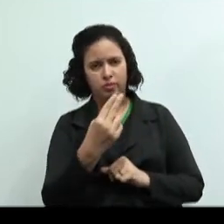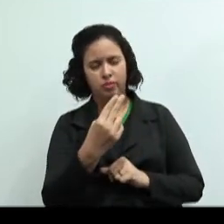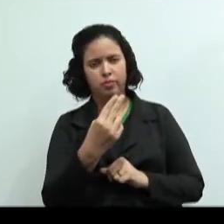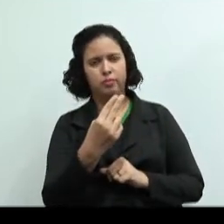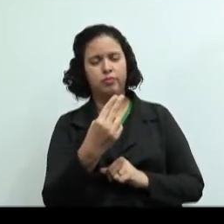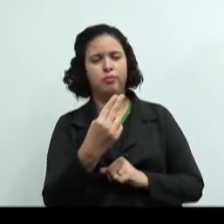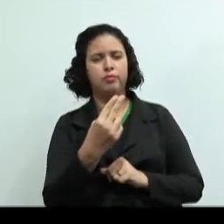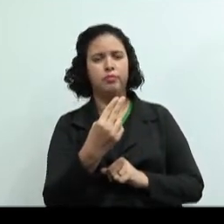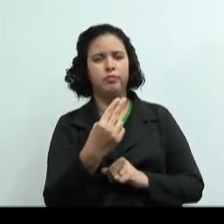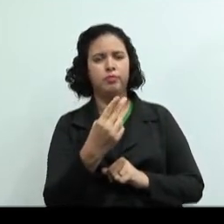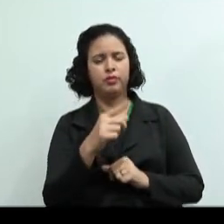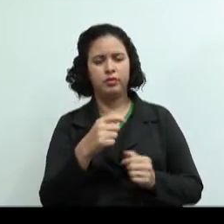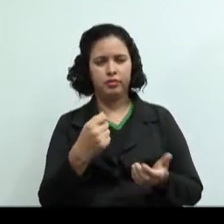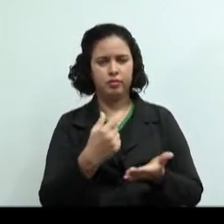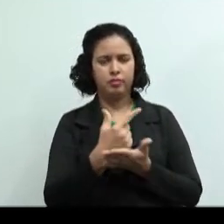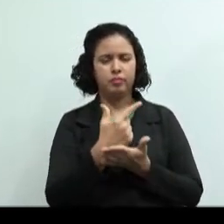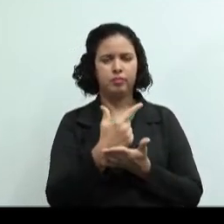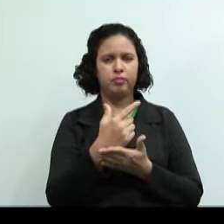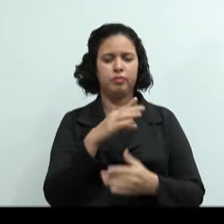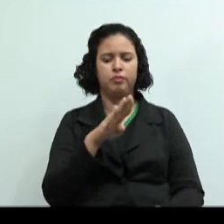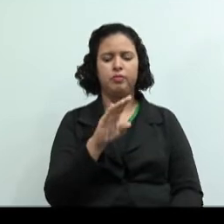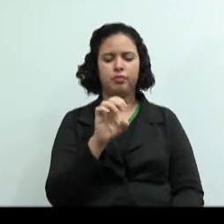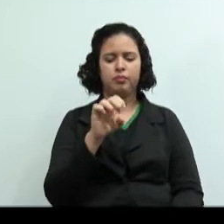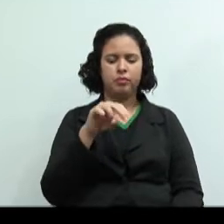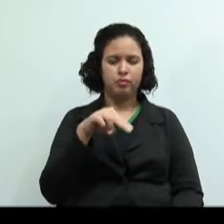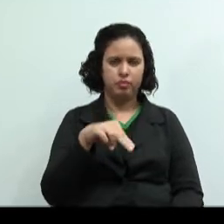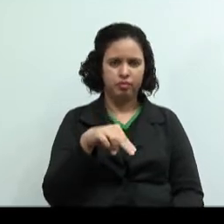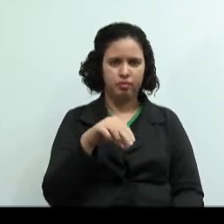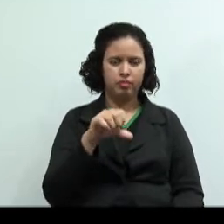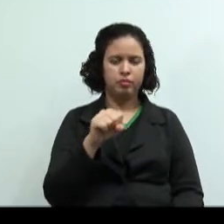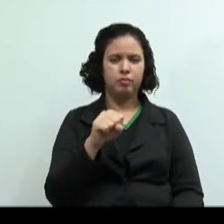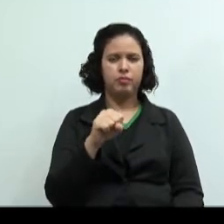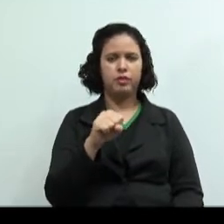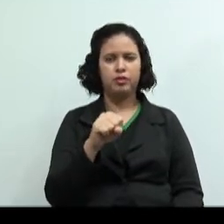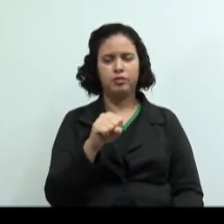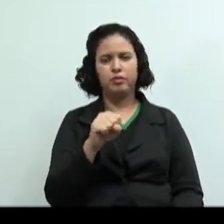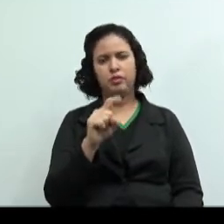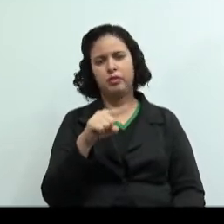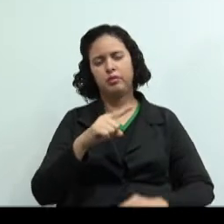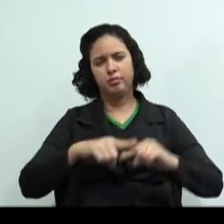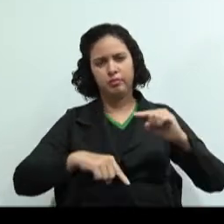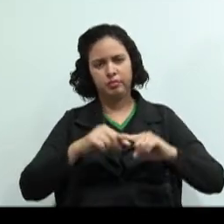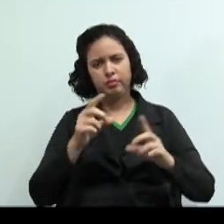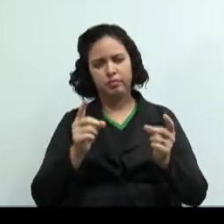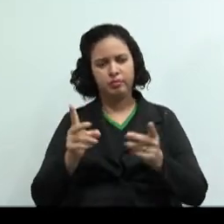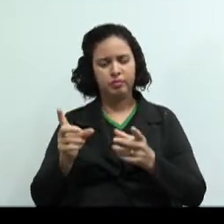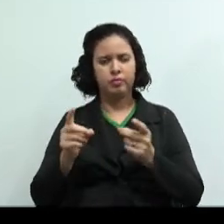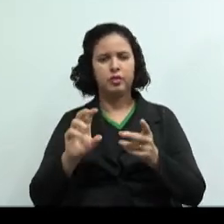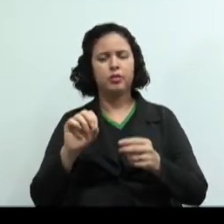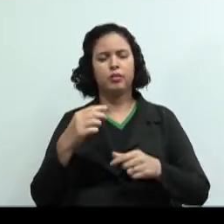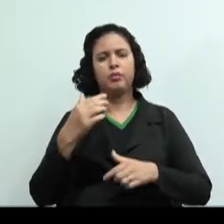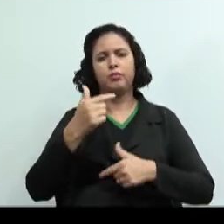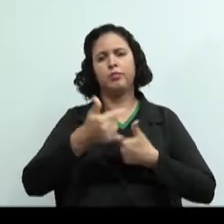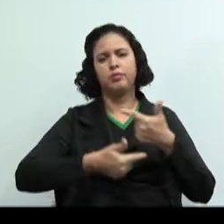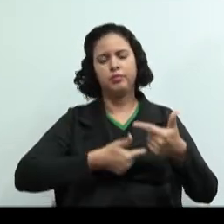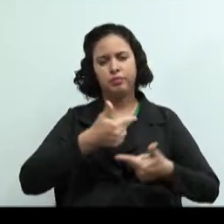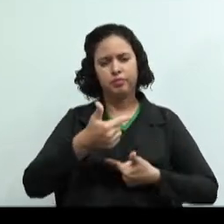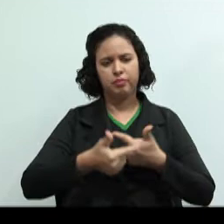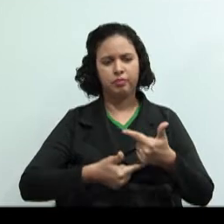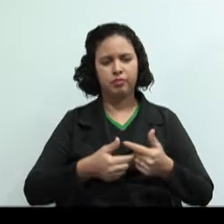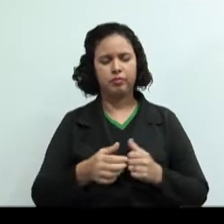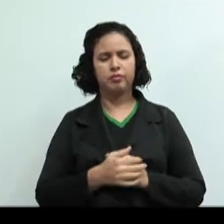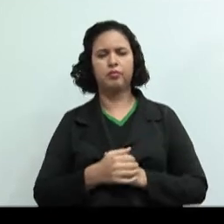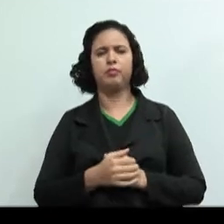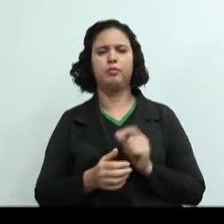gasto, aquisição de um bem. Exemplo, mercadoria para revenda, mão de obra. Investimento. Então